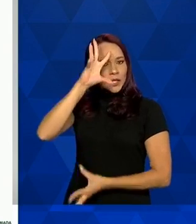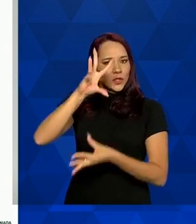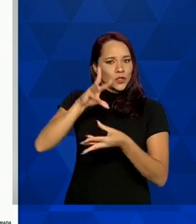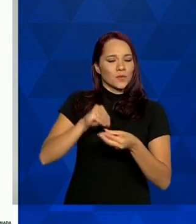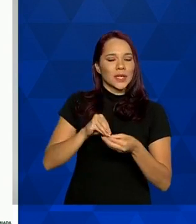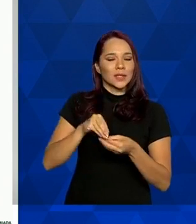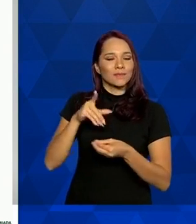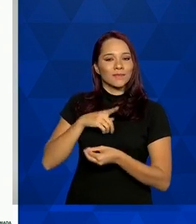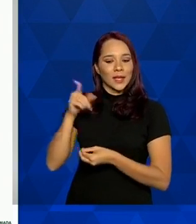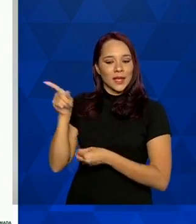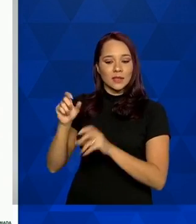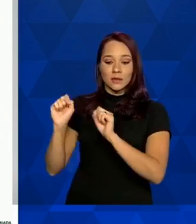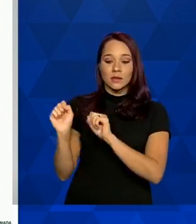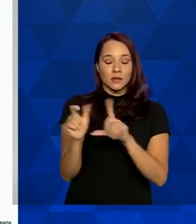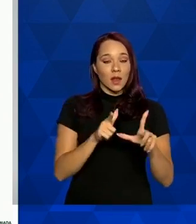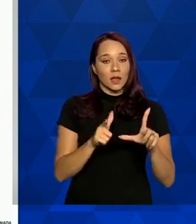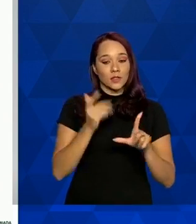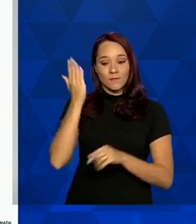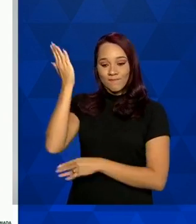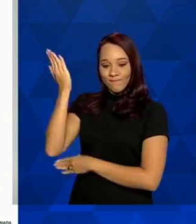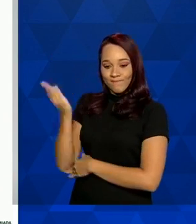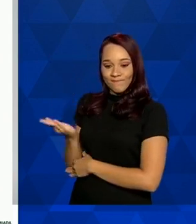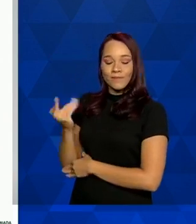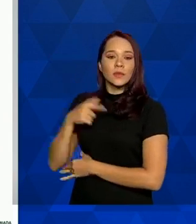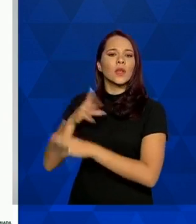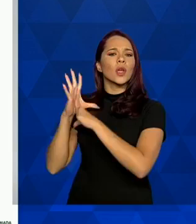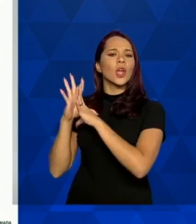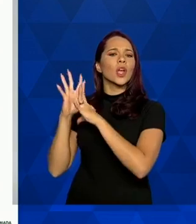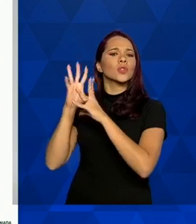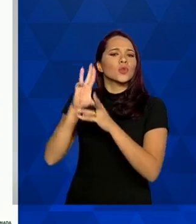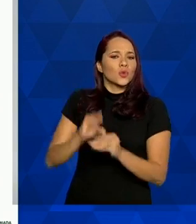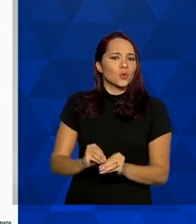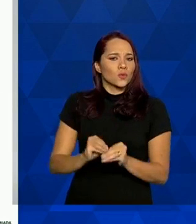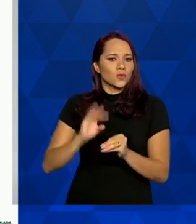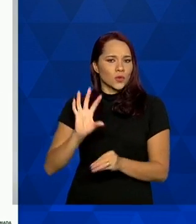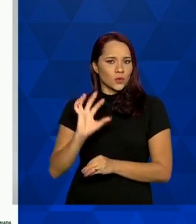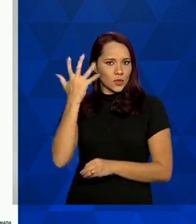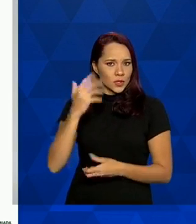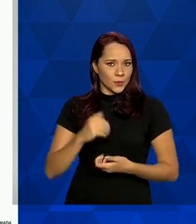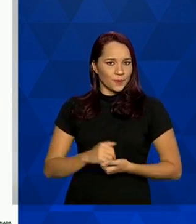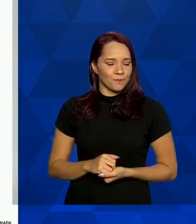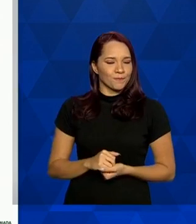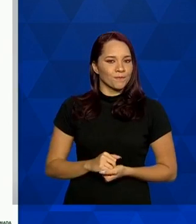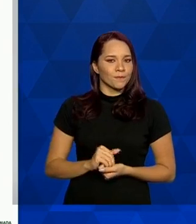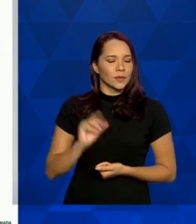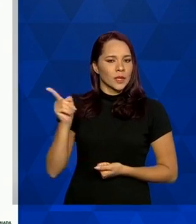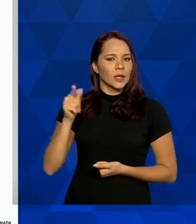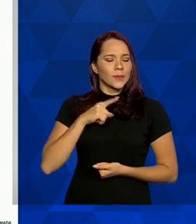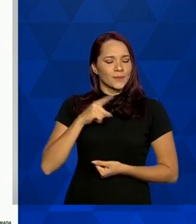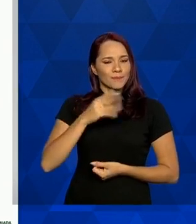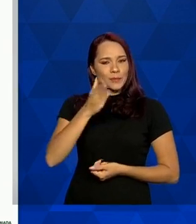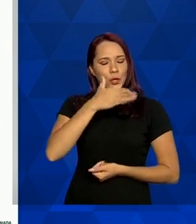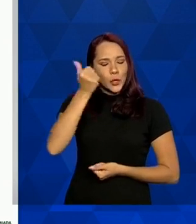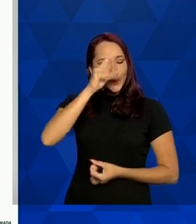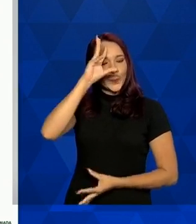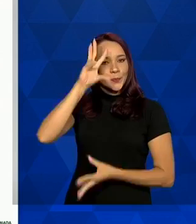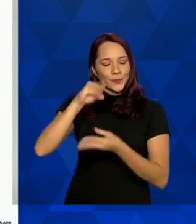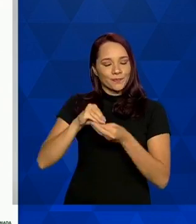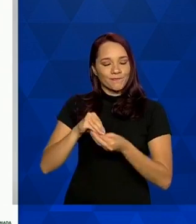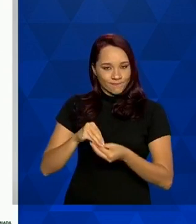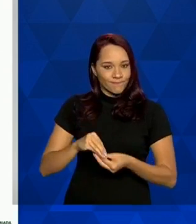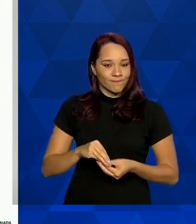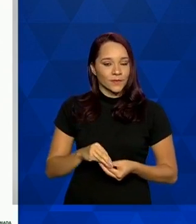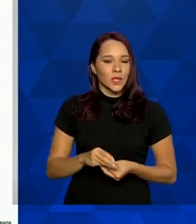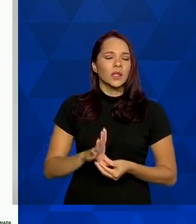trago esse slide que ele tem um resumo da situação e ele é de melhor compreensão então